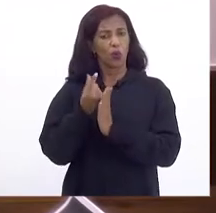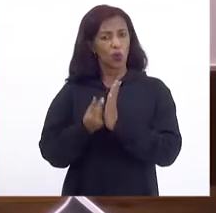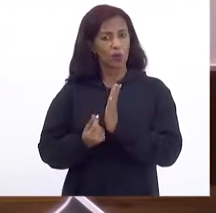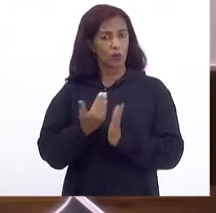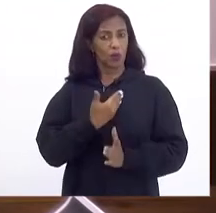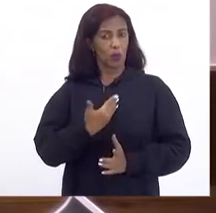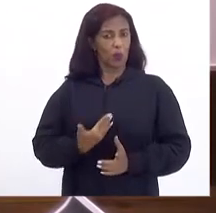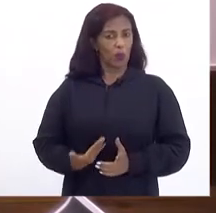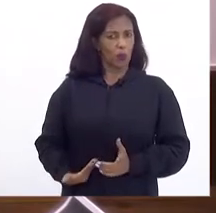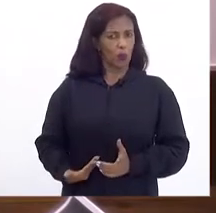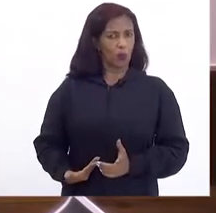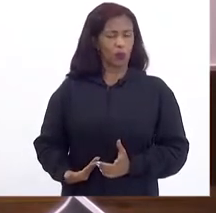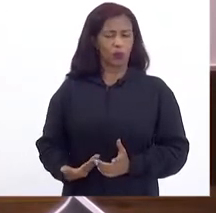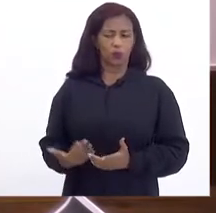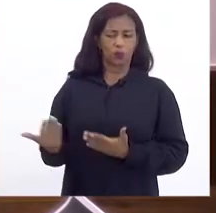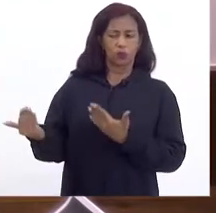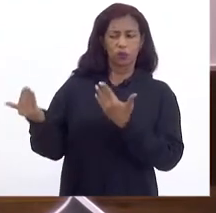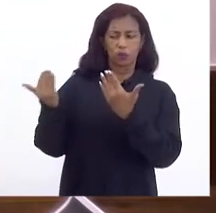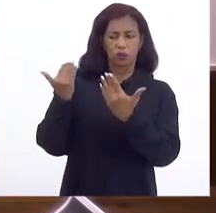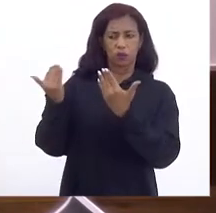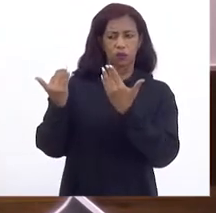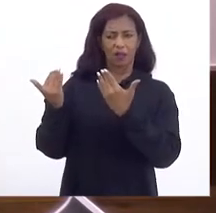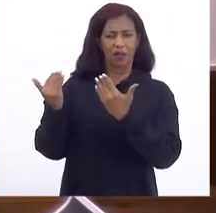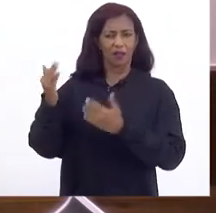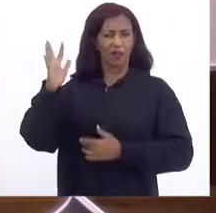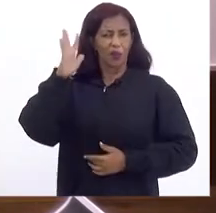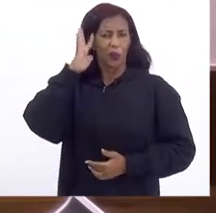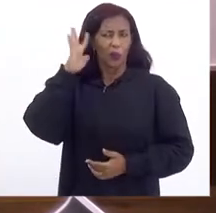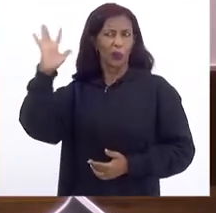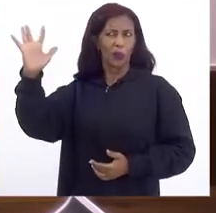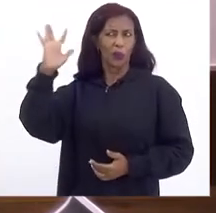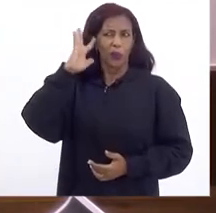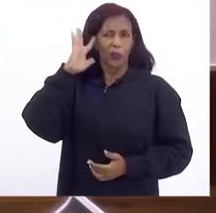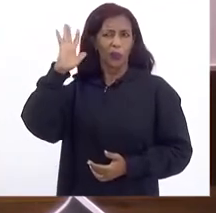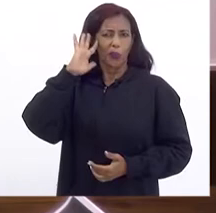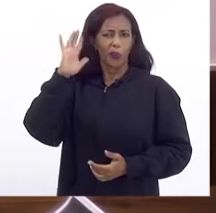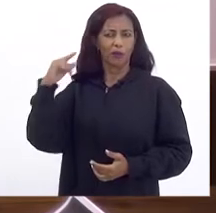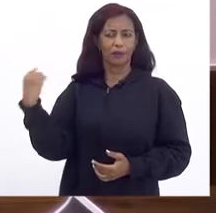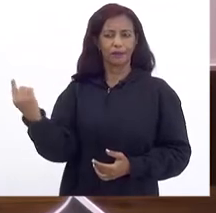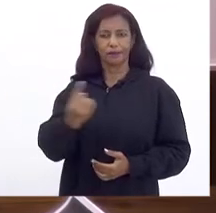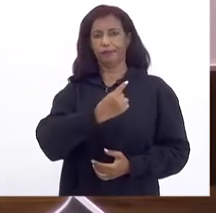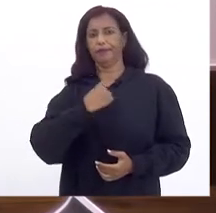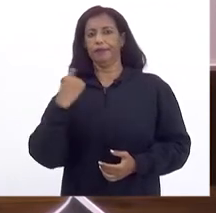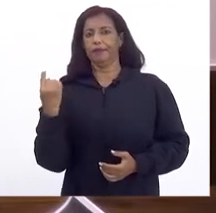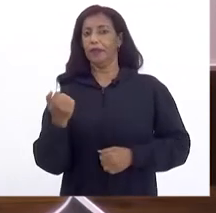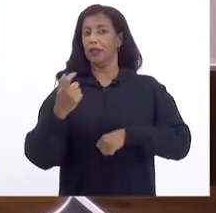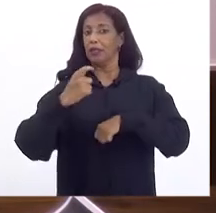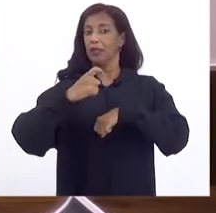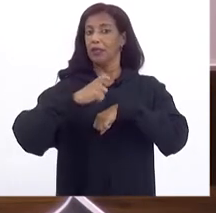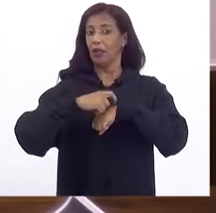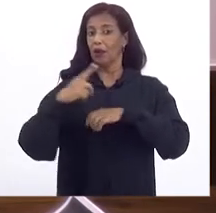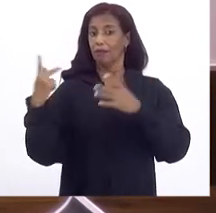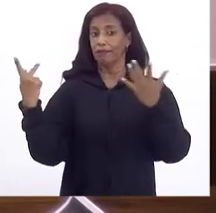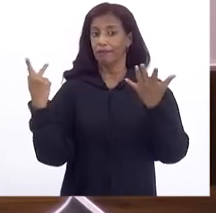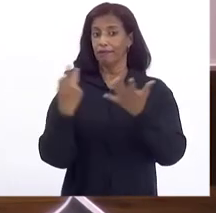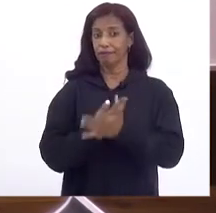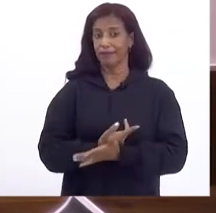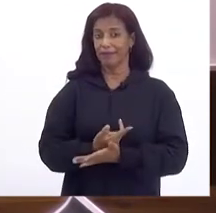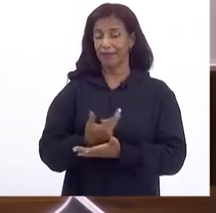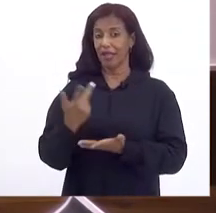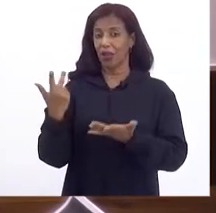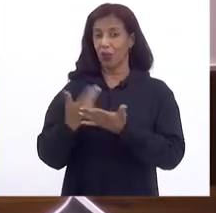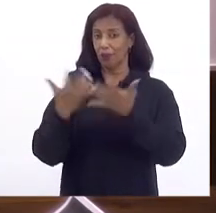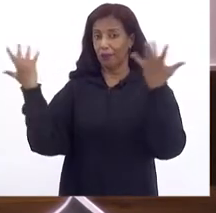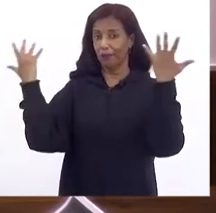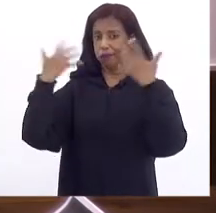Superestimado Traz uma ilusão Para todos nós E na hora De realizá-lo A decepção